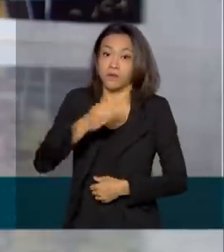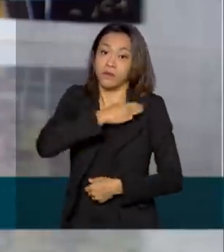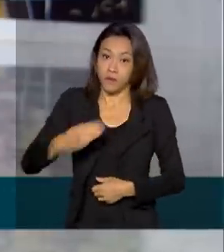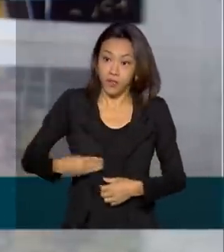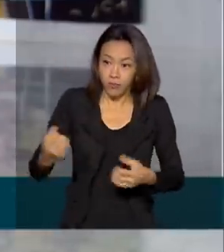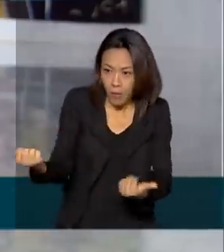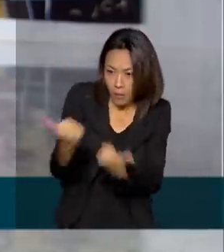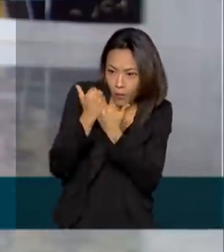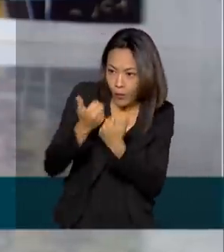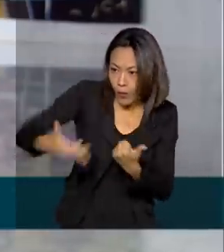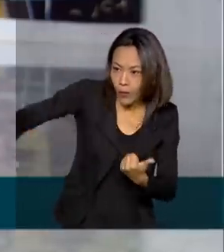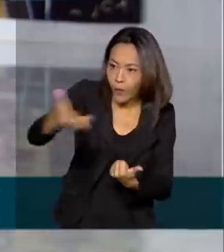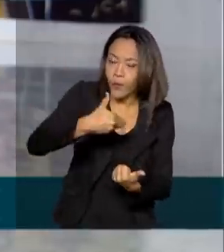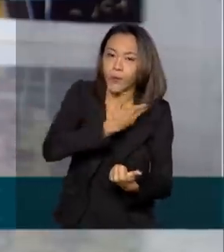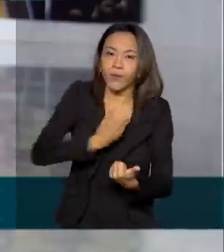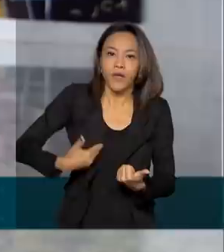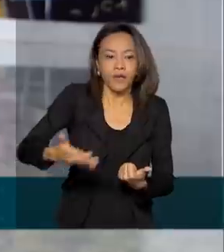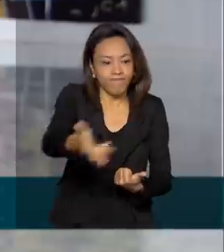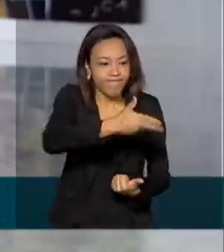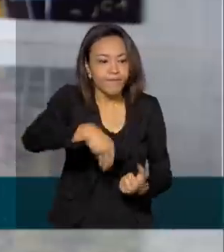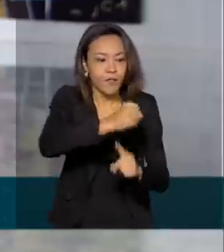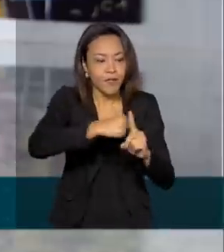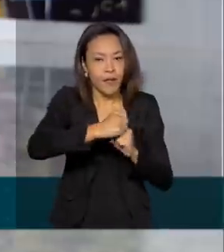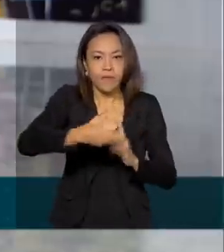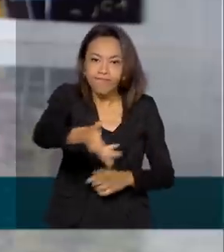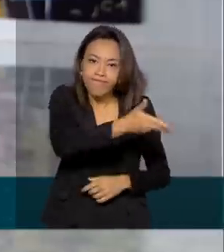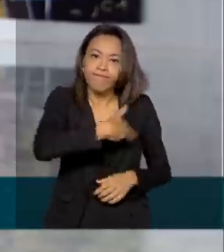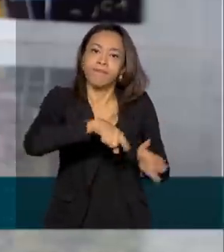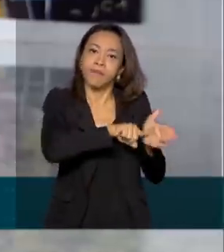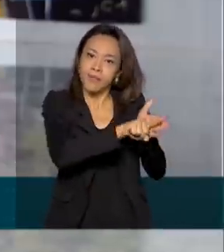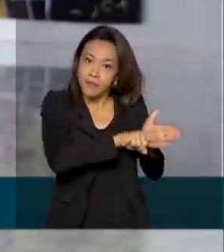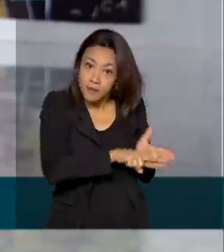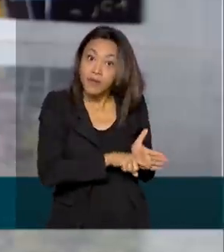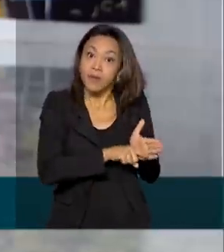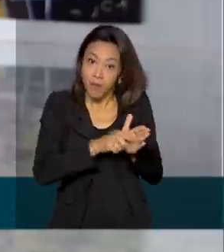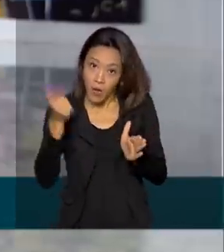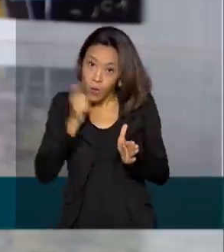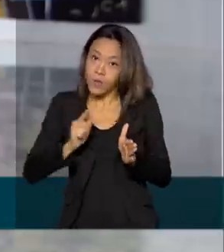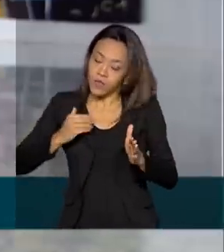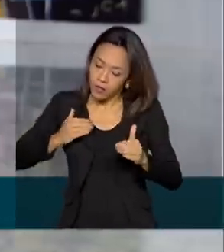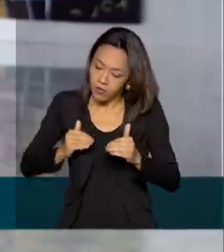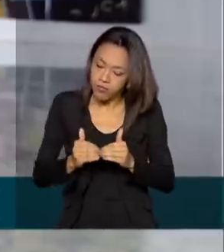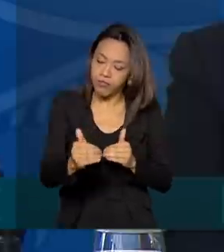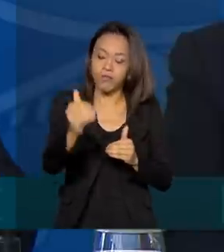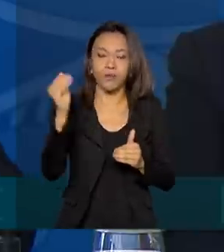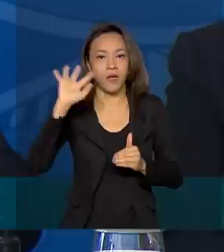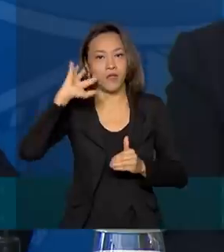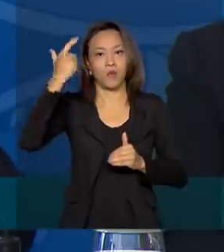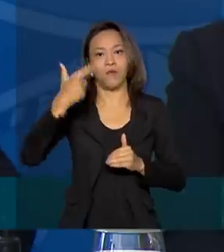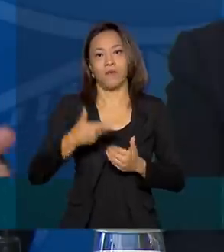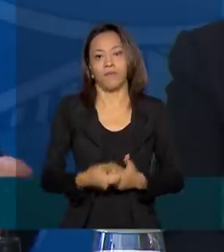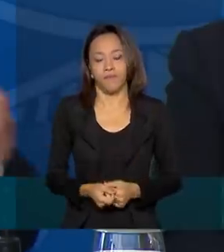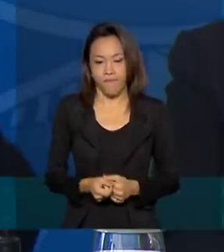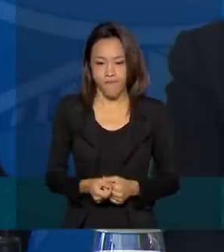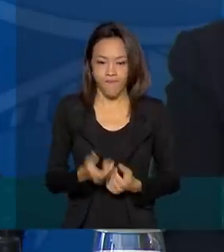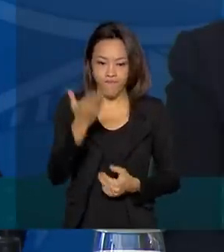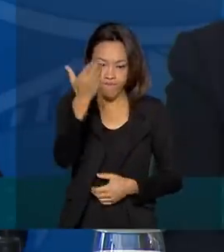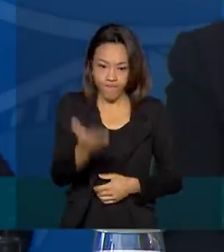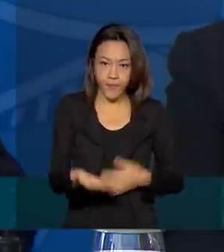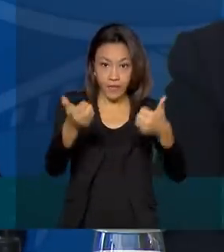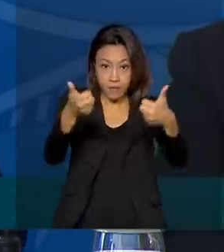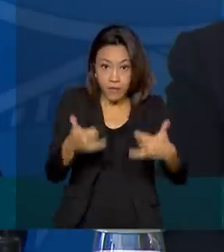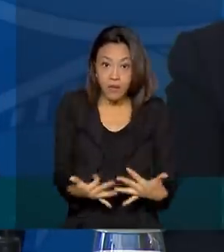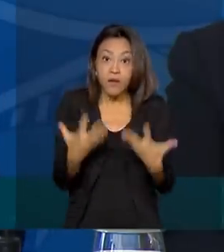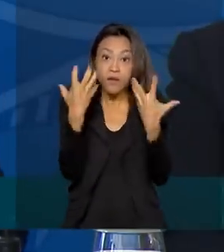de governo, sociedade e entidades científicas para avançar na busca de soluções. Vamos trazer